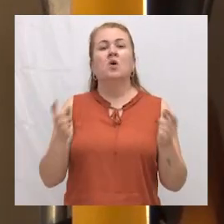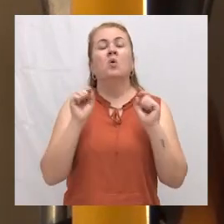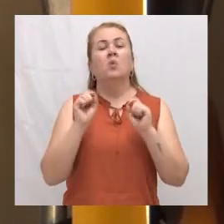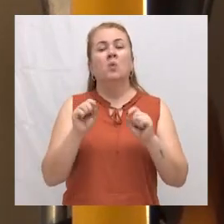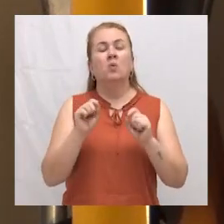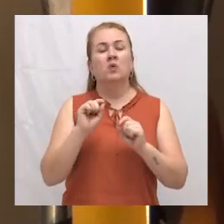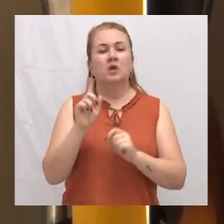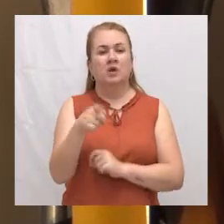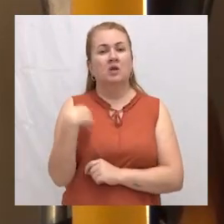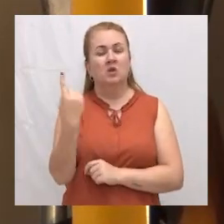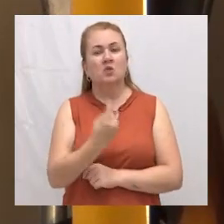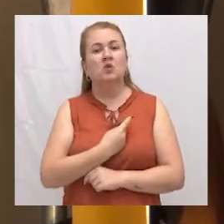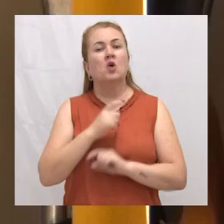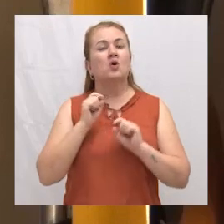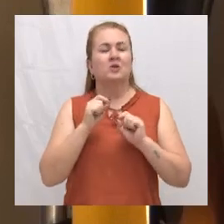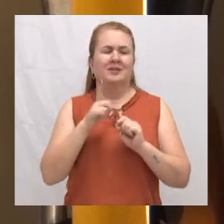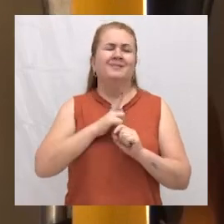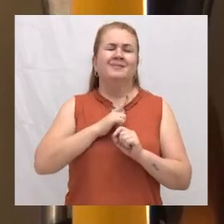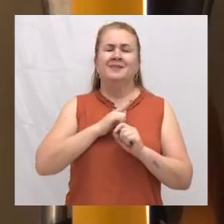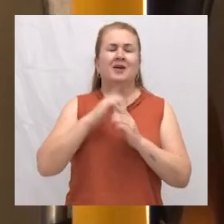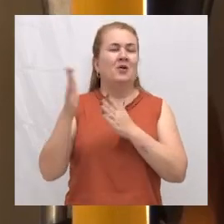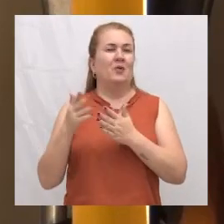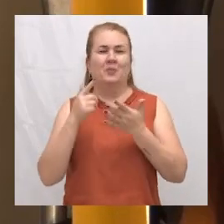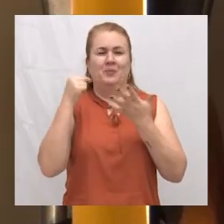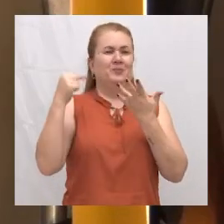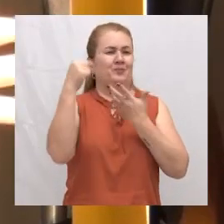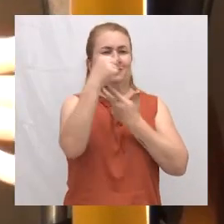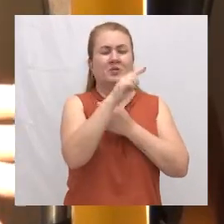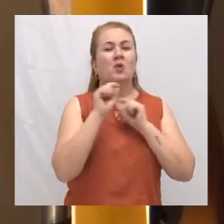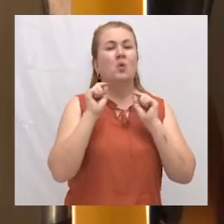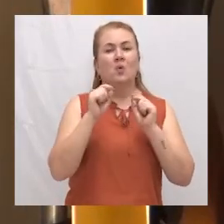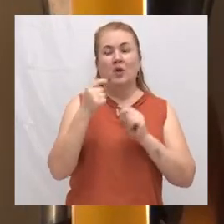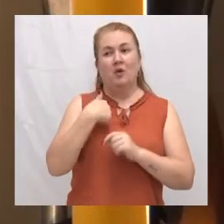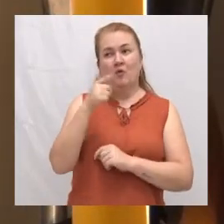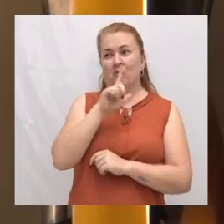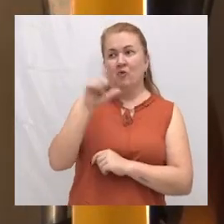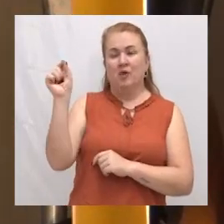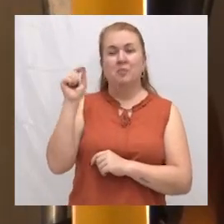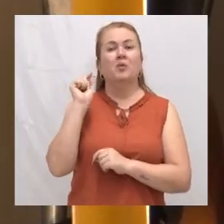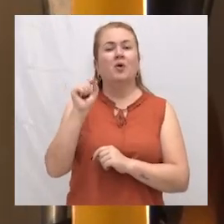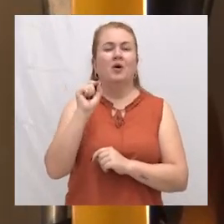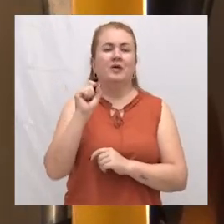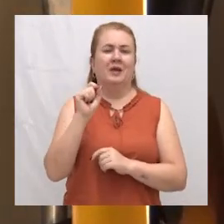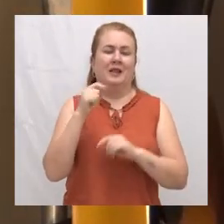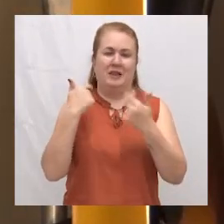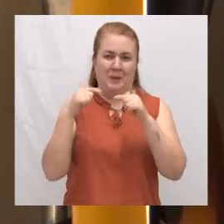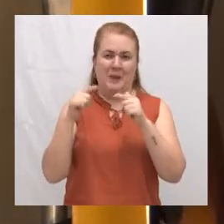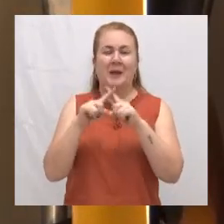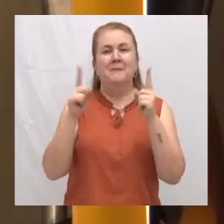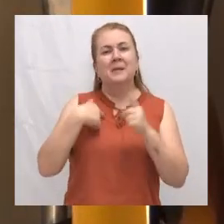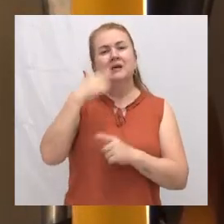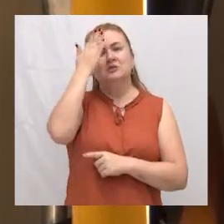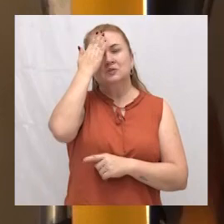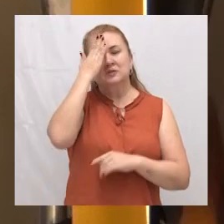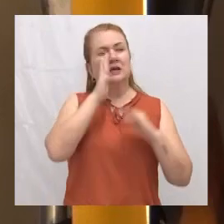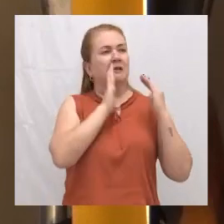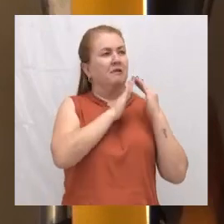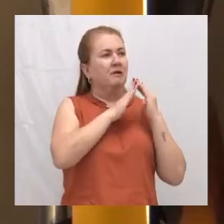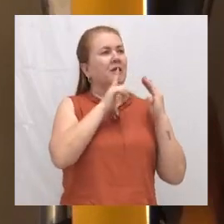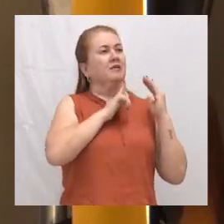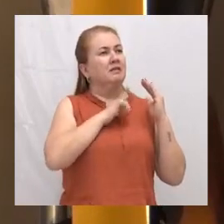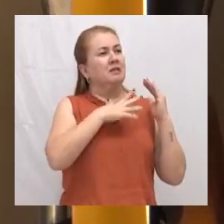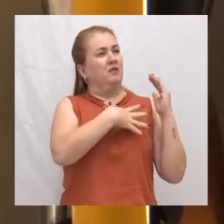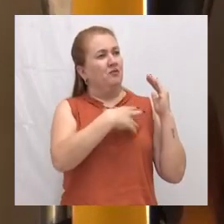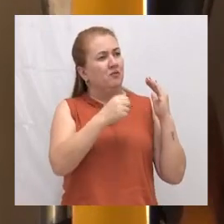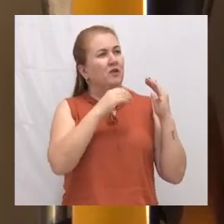nós... E fora, o outro lado, é ir embora, sabendo que você tem filho, tem esposo, né? Eu